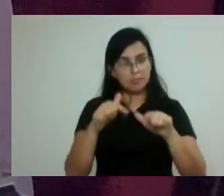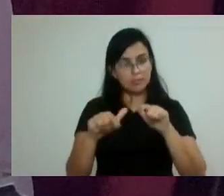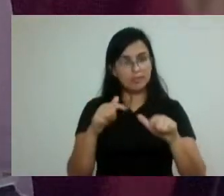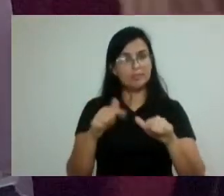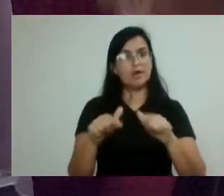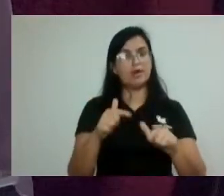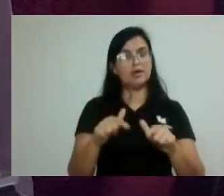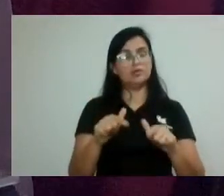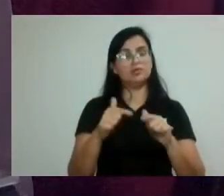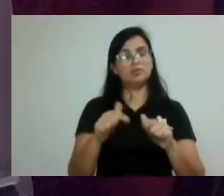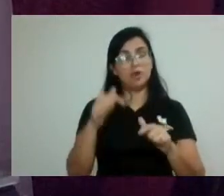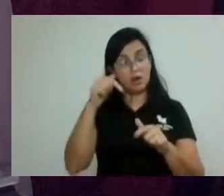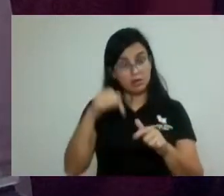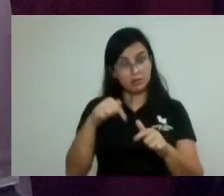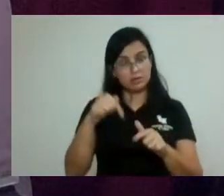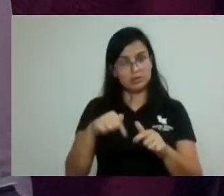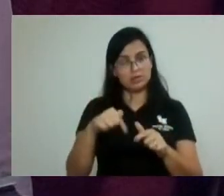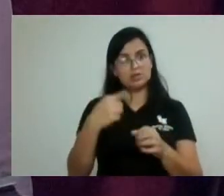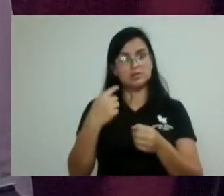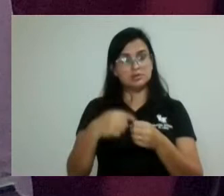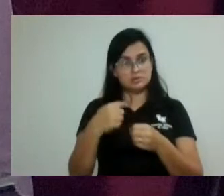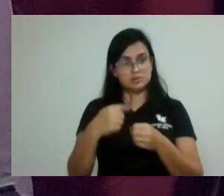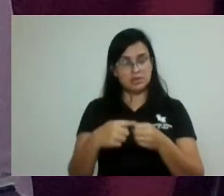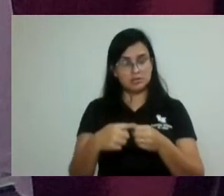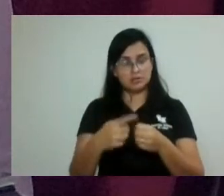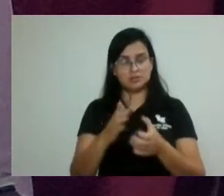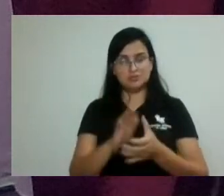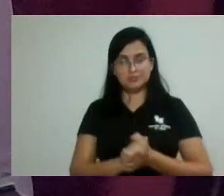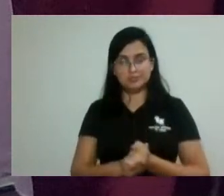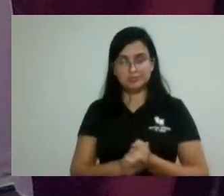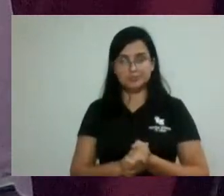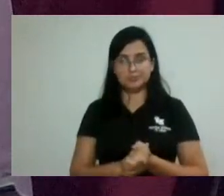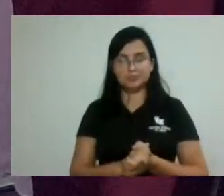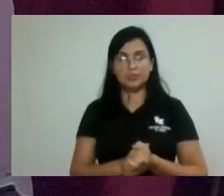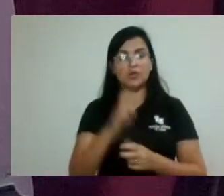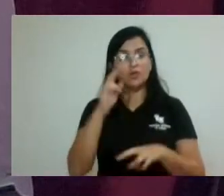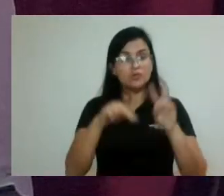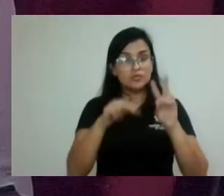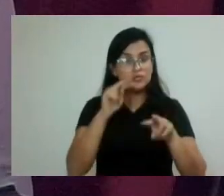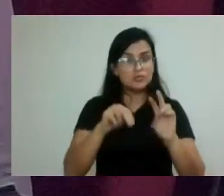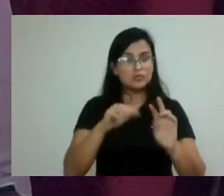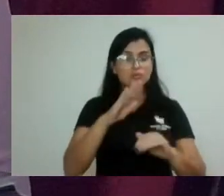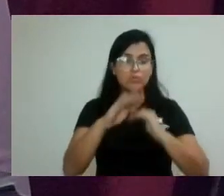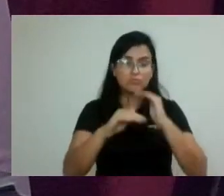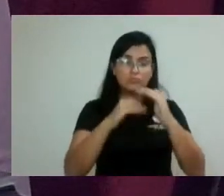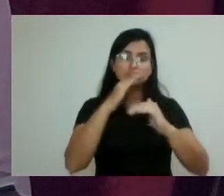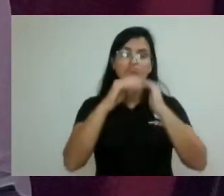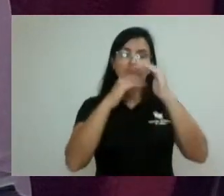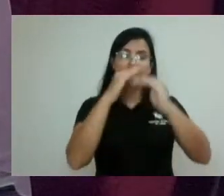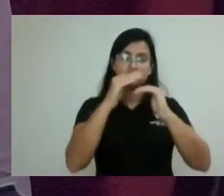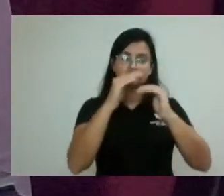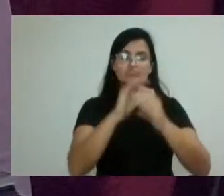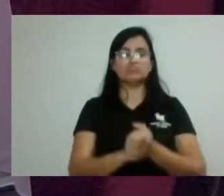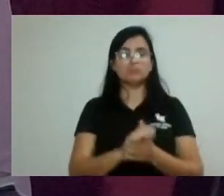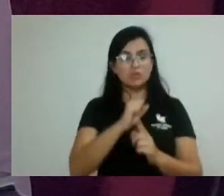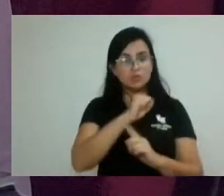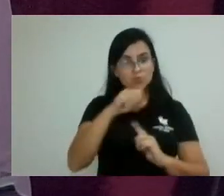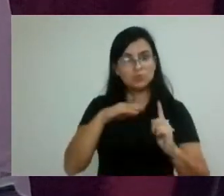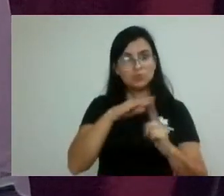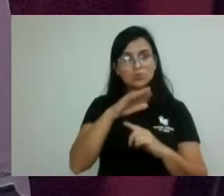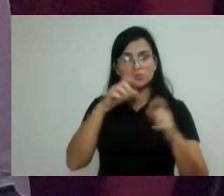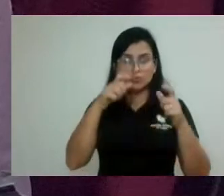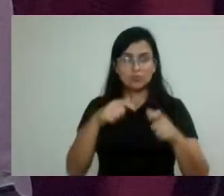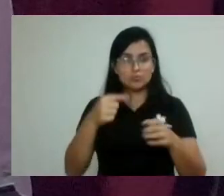receitas tributárias. Com vistas ao desenvolvimento socioeconômico local, proposição,